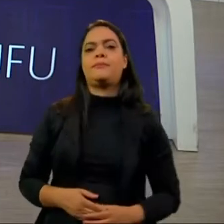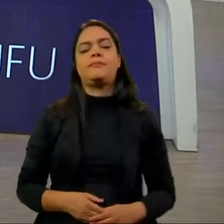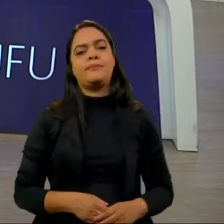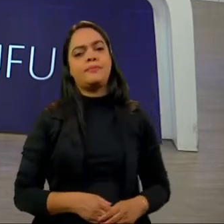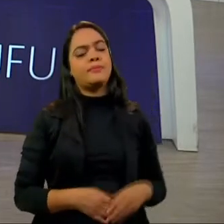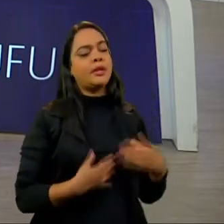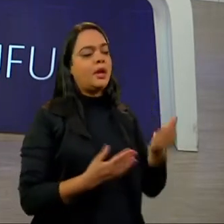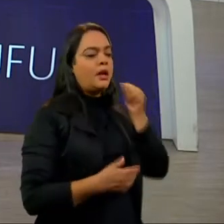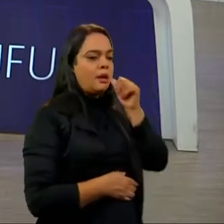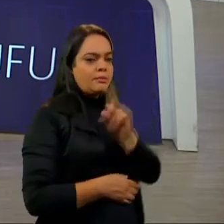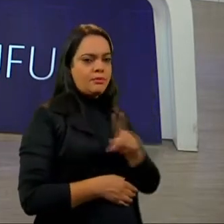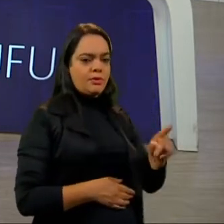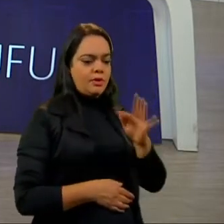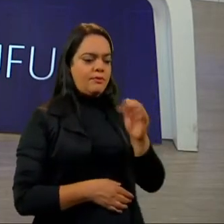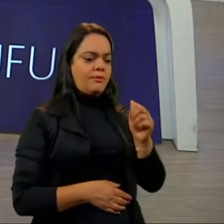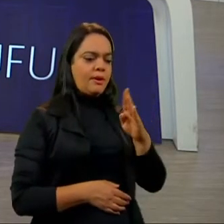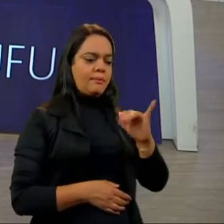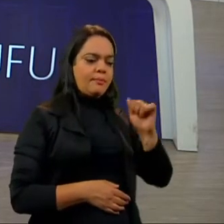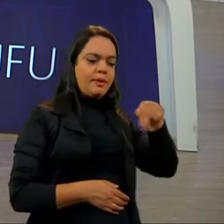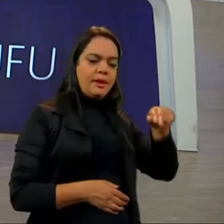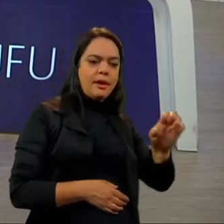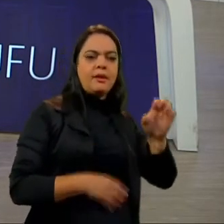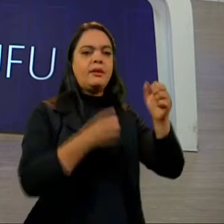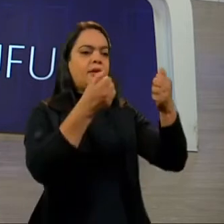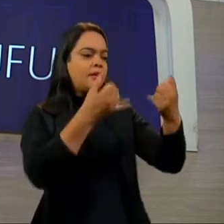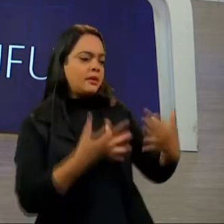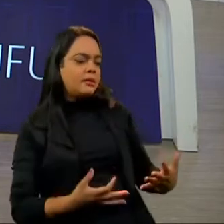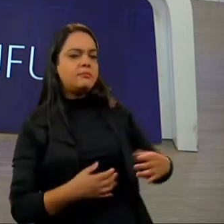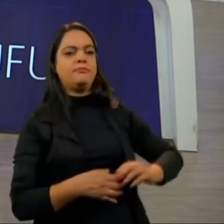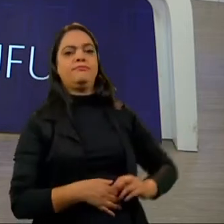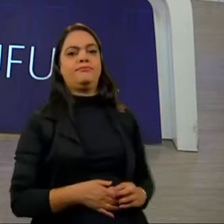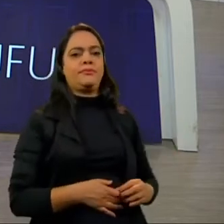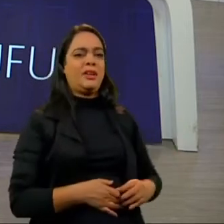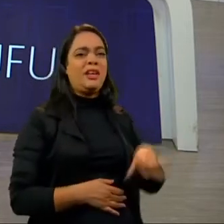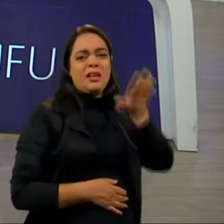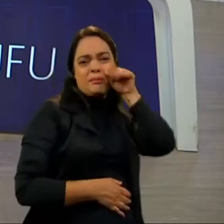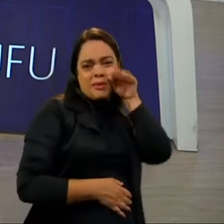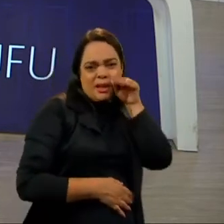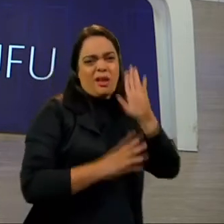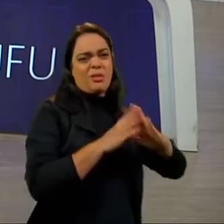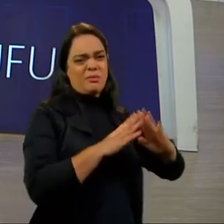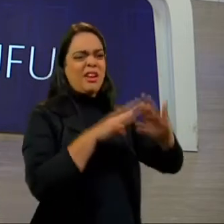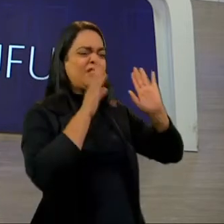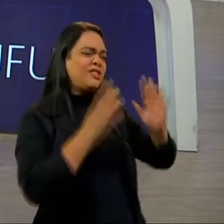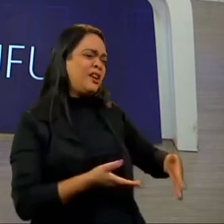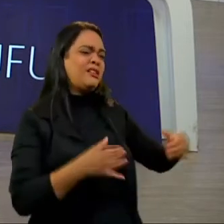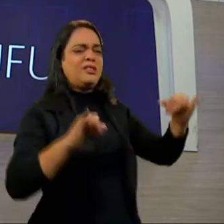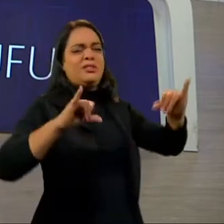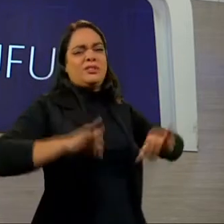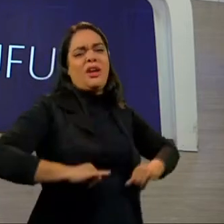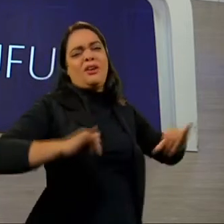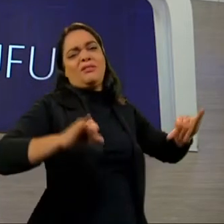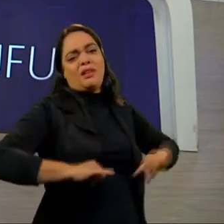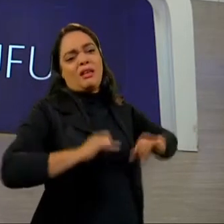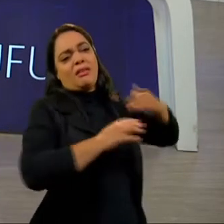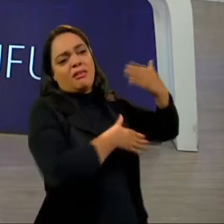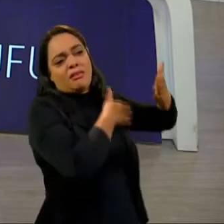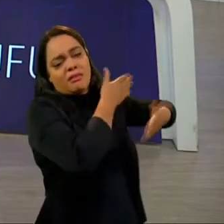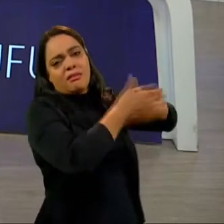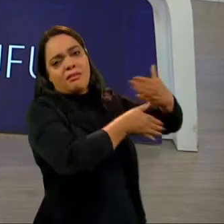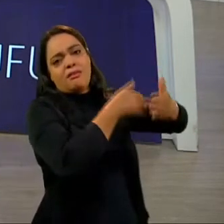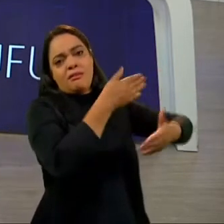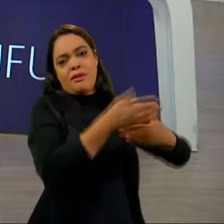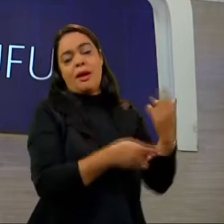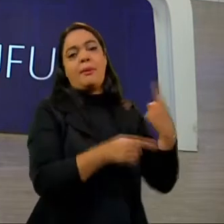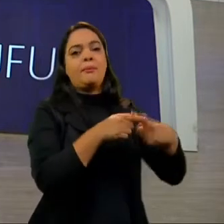professora Fabiane bem colocou, é uma categoria que, historicamente, é fragilizada. Nós podemos entender ela como o último resquício